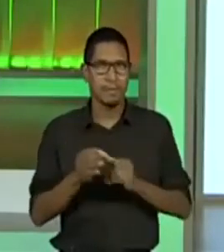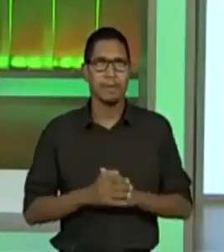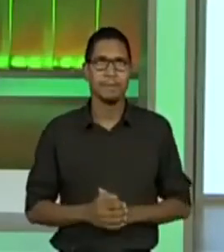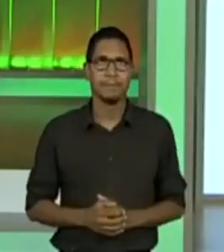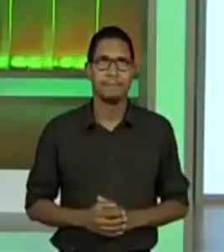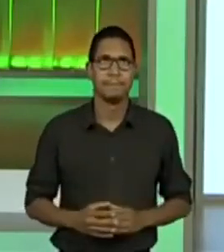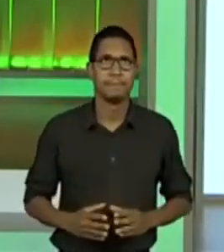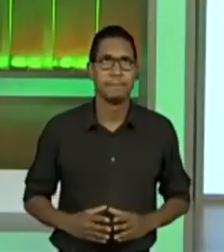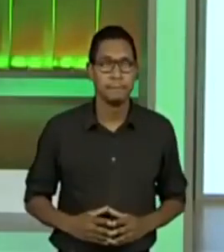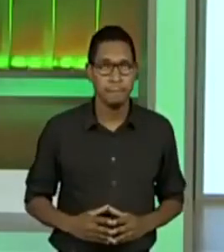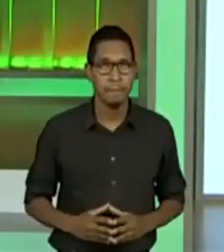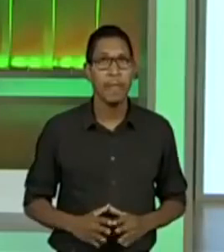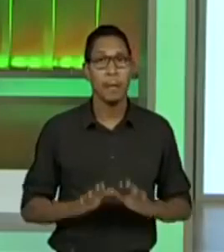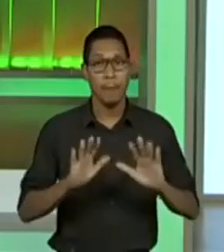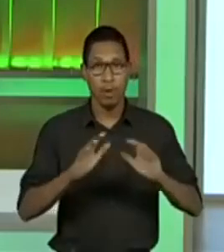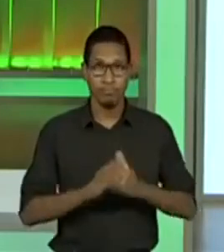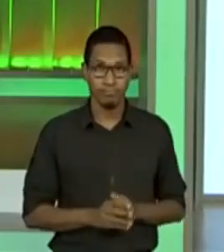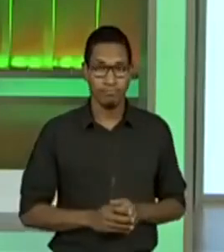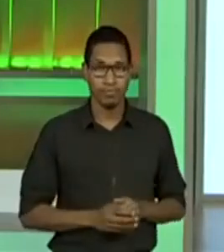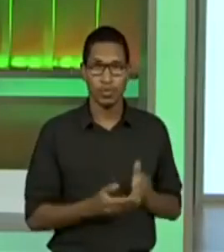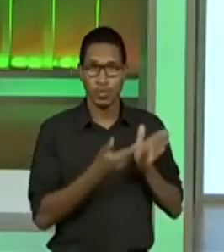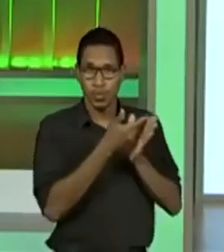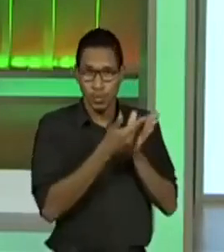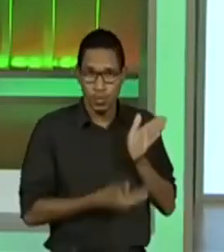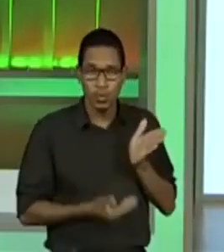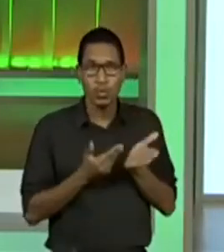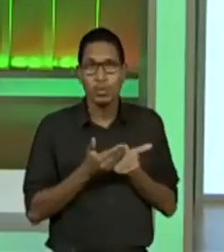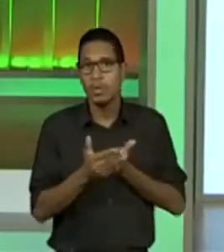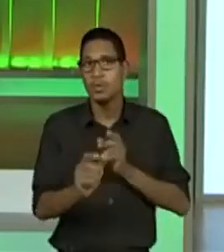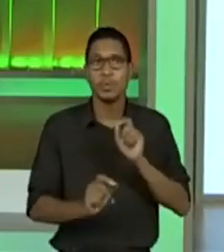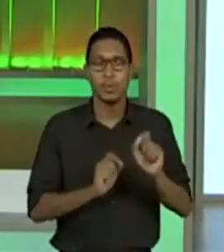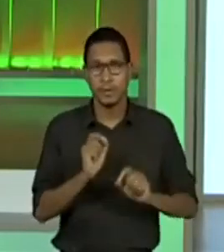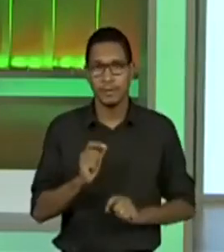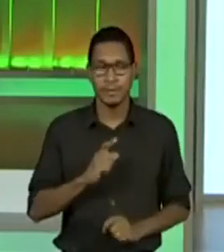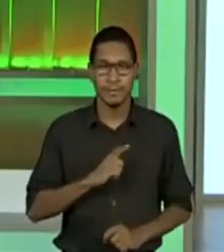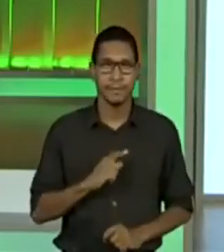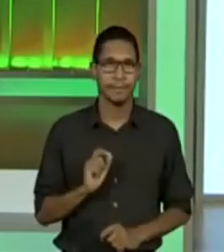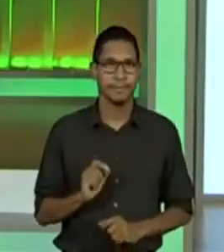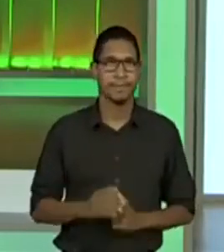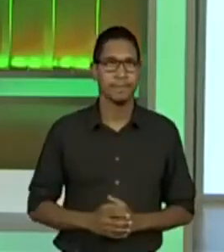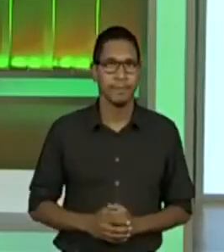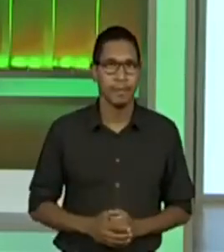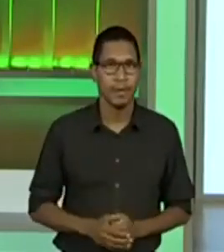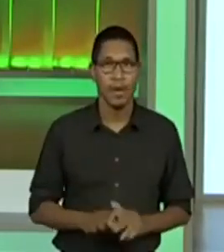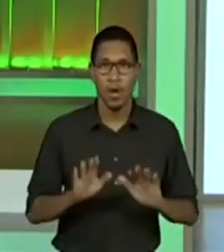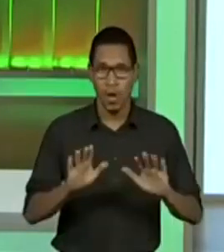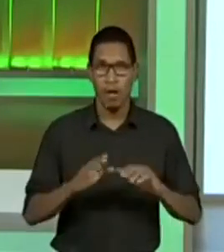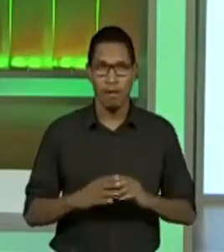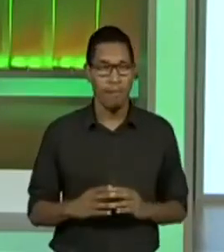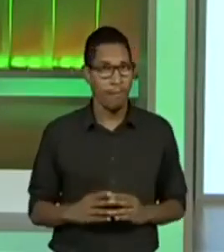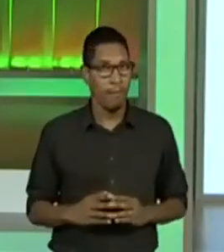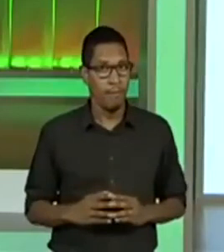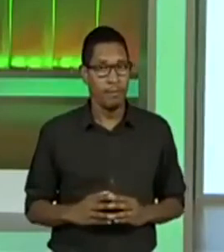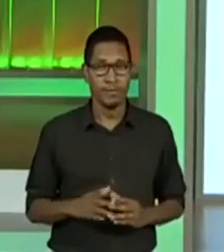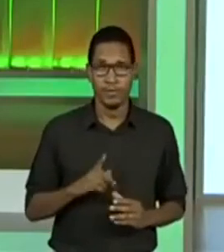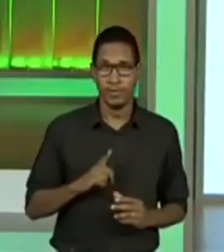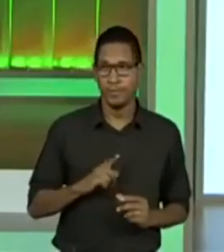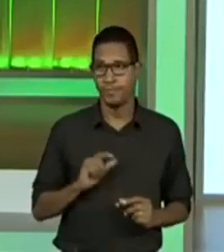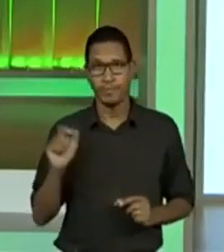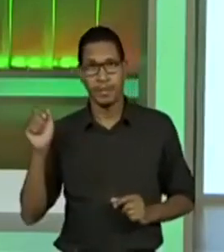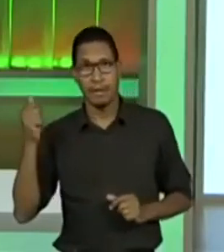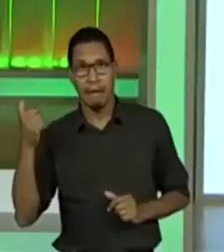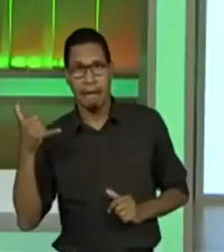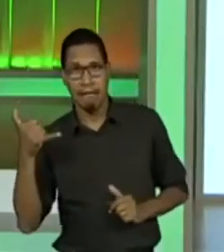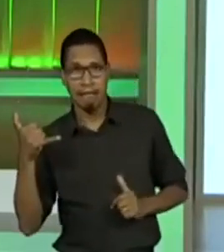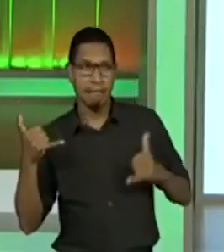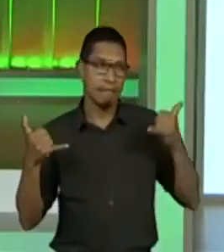Vanjandos, o nosso início eu tenho aqui, primeira coisa, quero de vocês, gente no nosso, aí eu vou trabalhar com as duas canetas, tomara